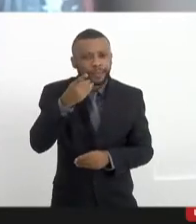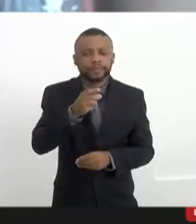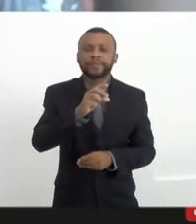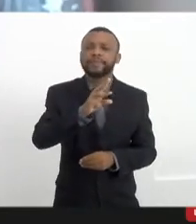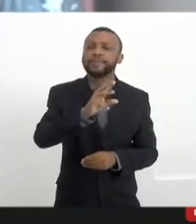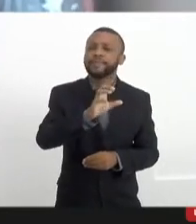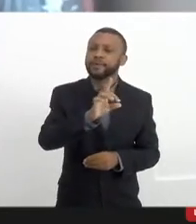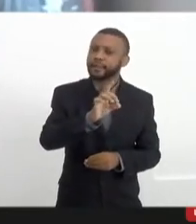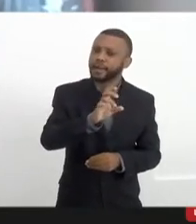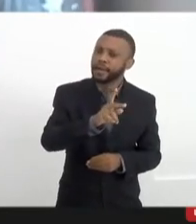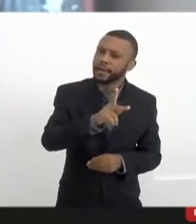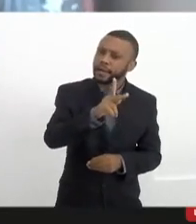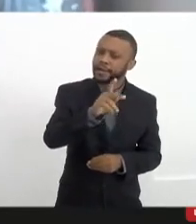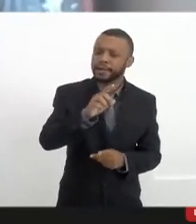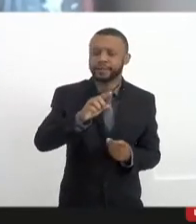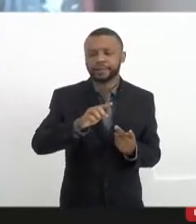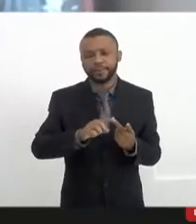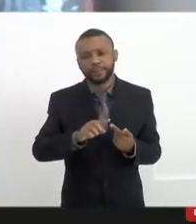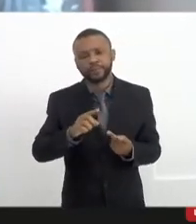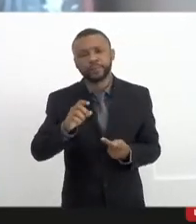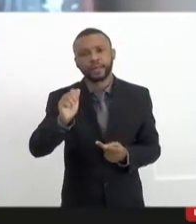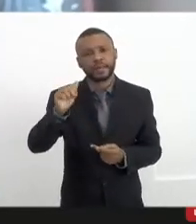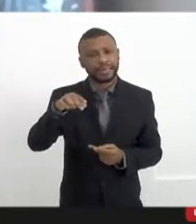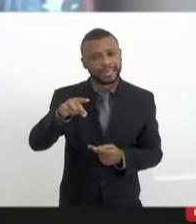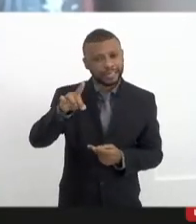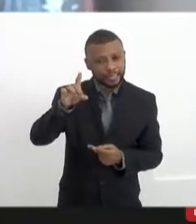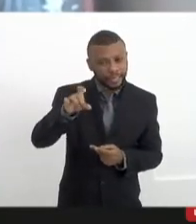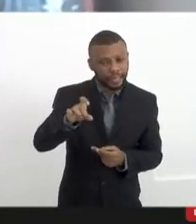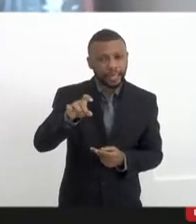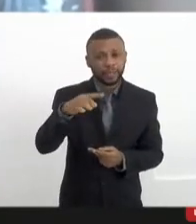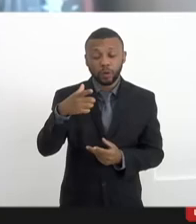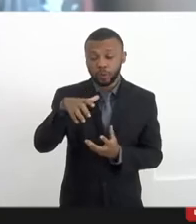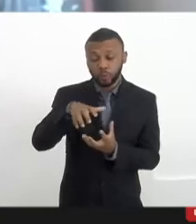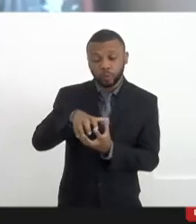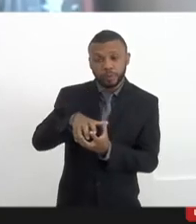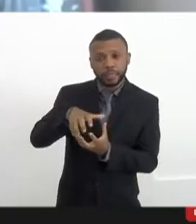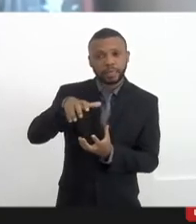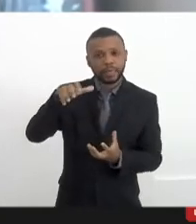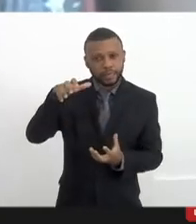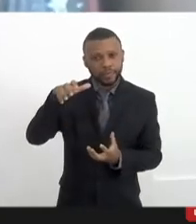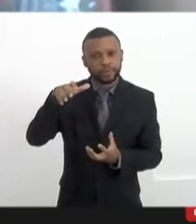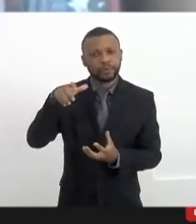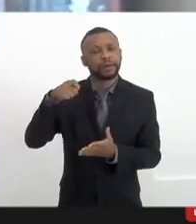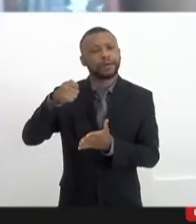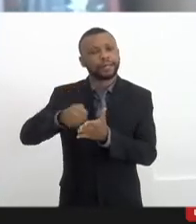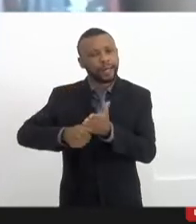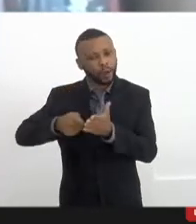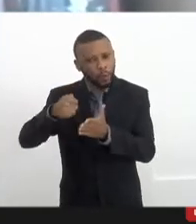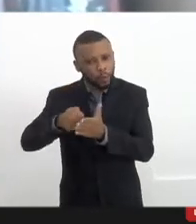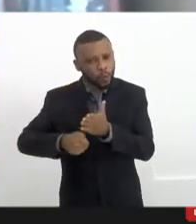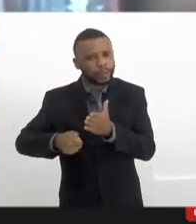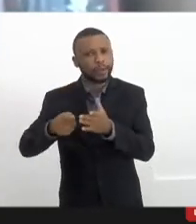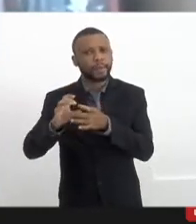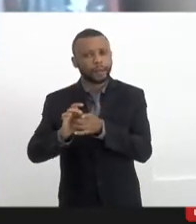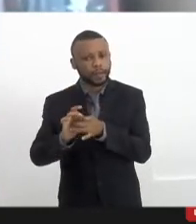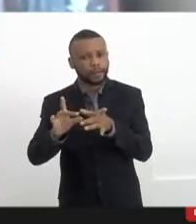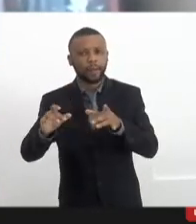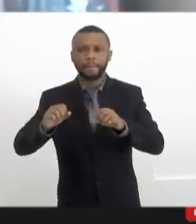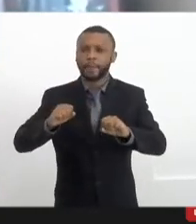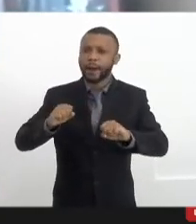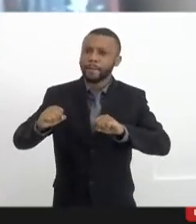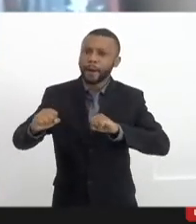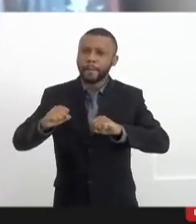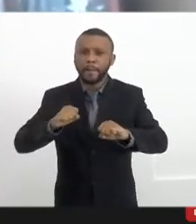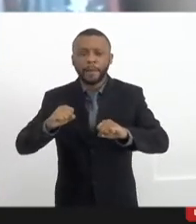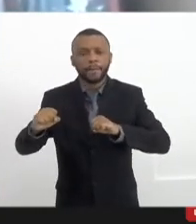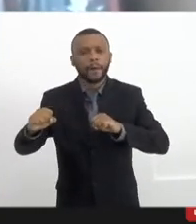Militantes, André, Orlando Guilhom, nosso decano aqui das lutas pela liberdade, chamando a atenção de alguns